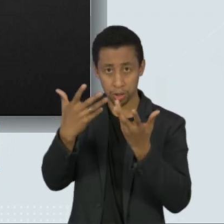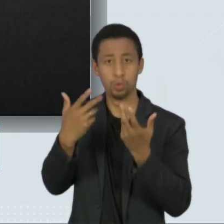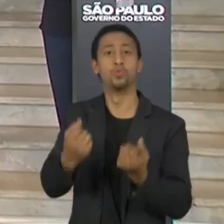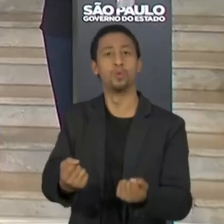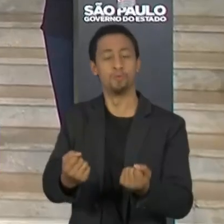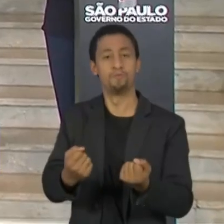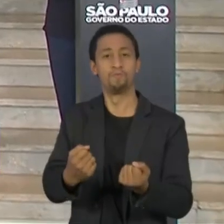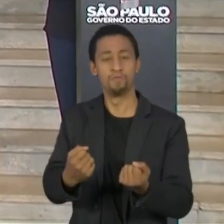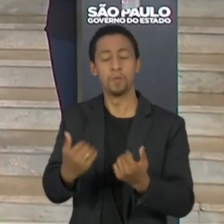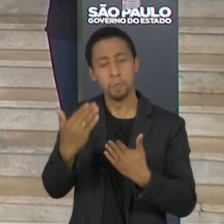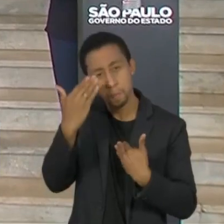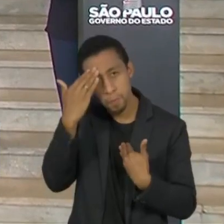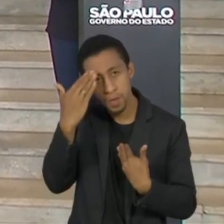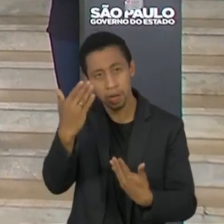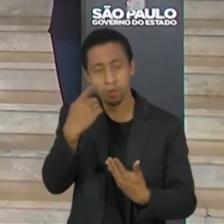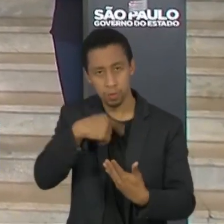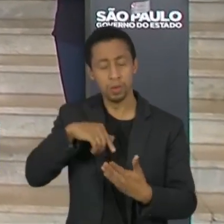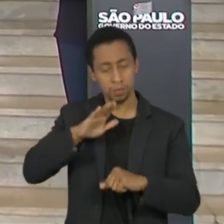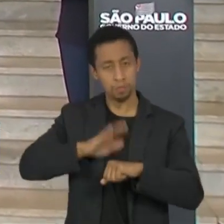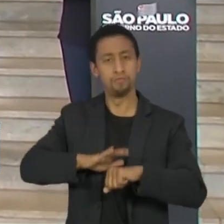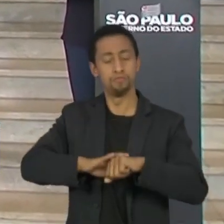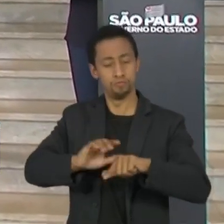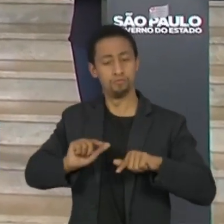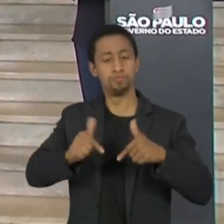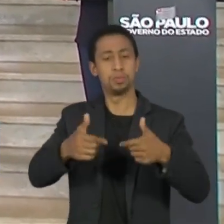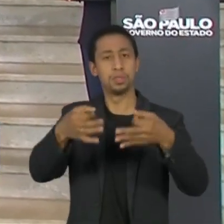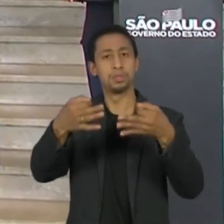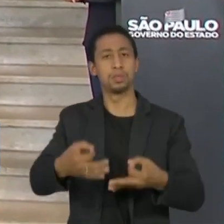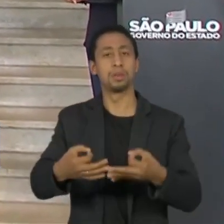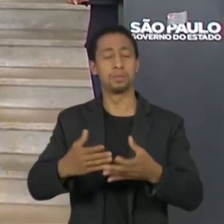papel e a nossa obrigação. Obrigado, Célia Parnes.